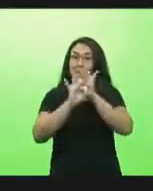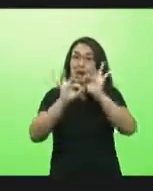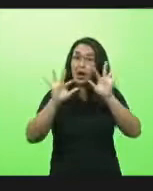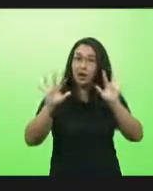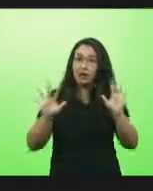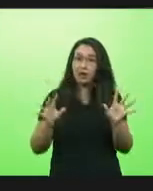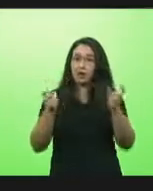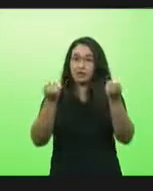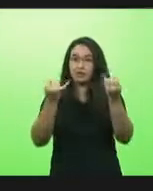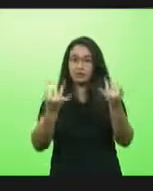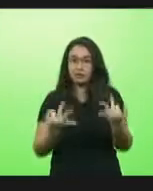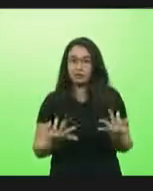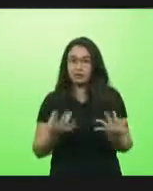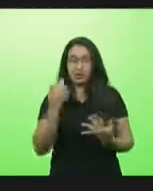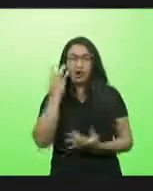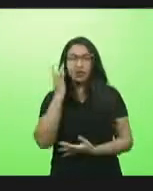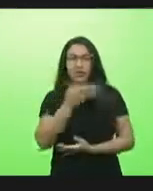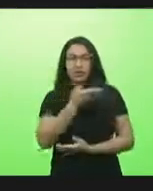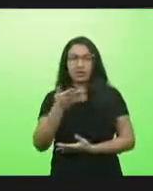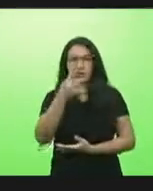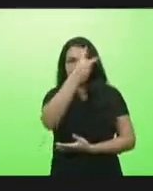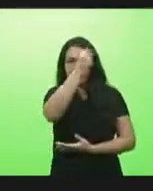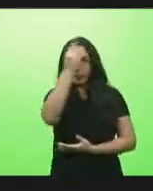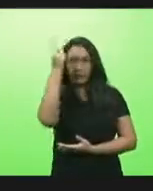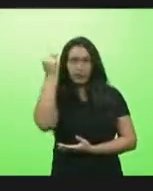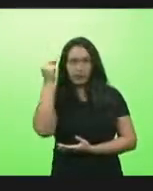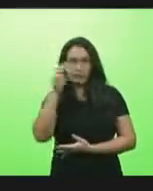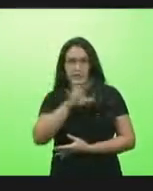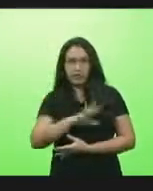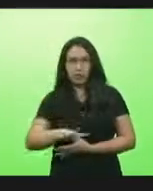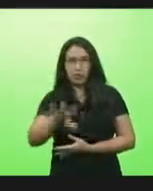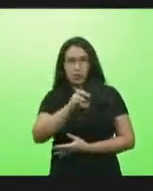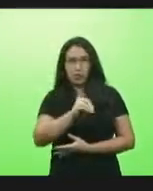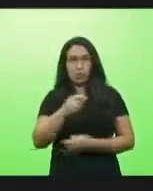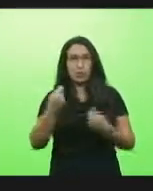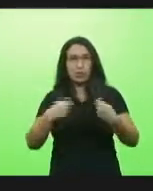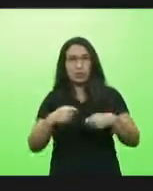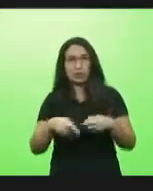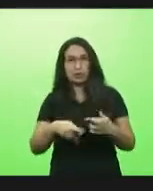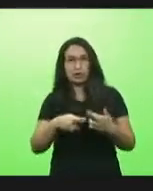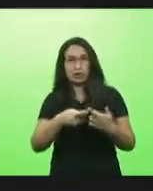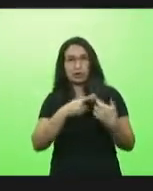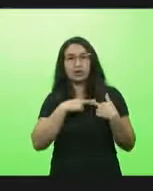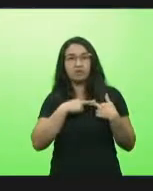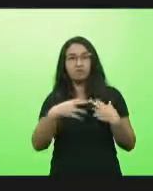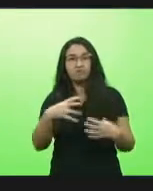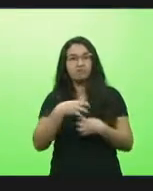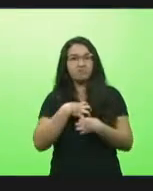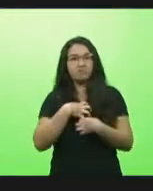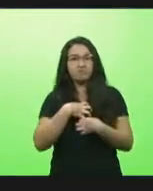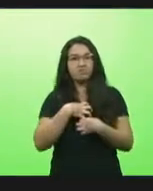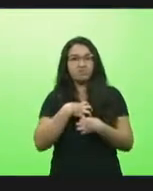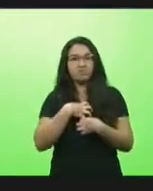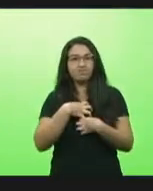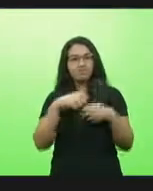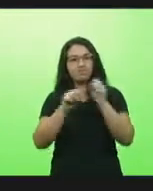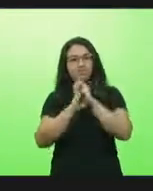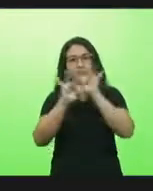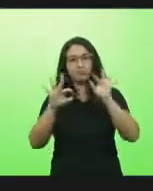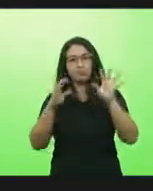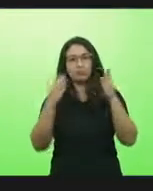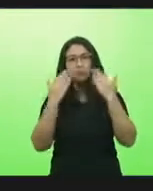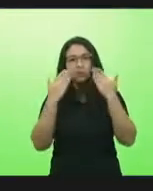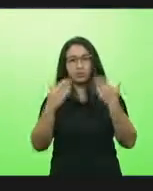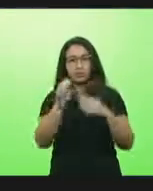acho que os prefeitos e secretários não estão generalizando mas tem que sentir essa responsabilidade e ter transparência nesse processo